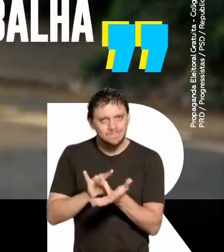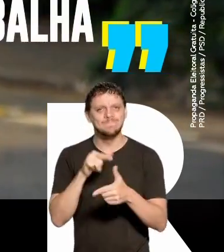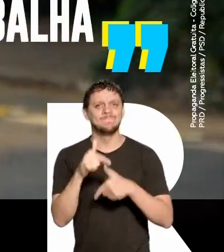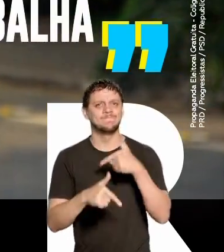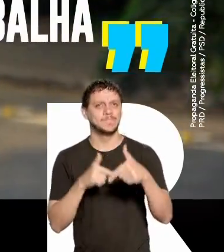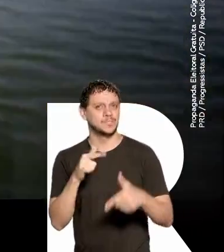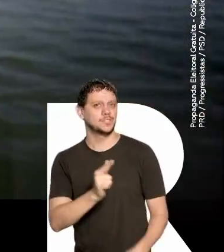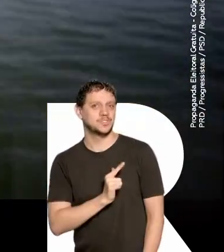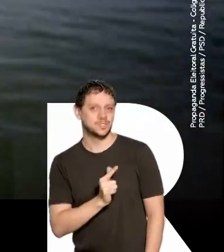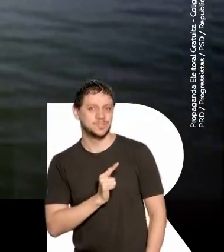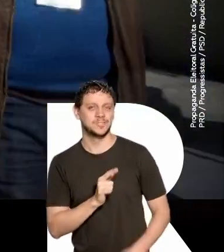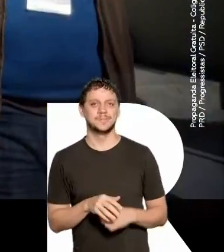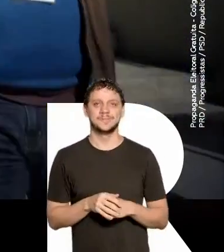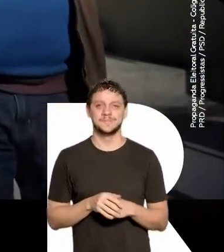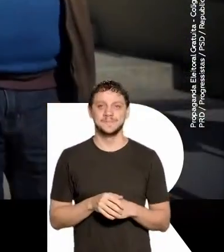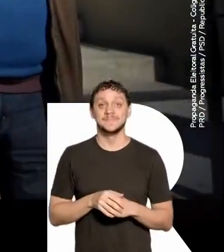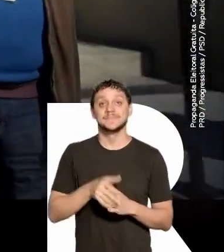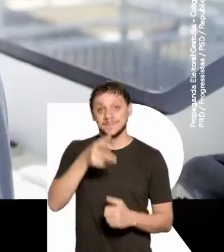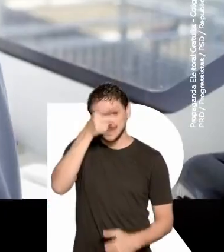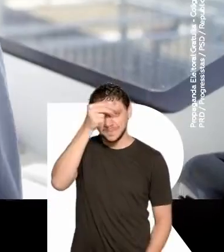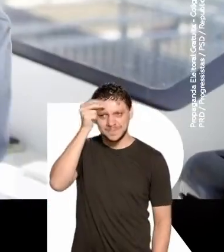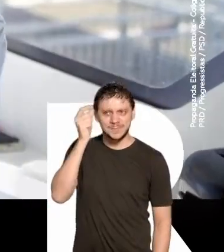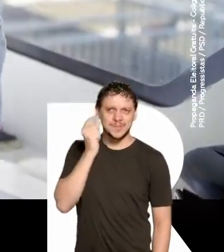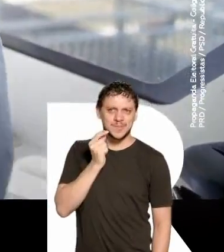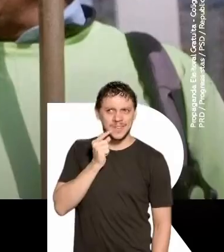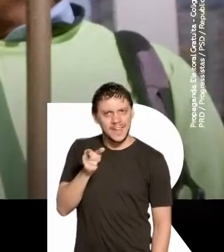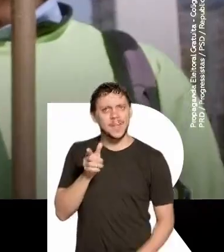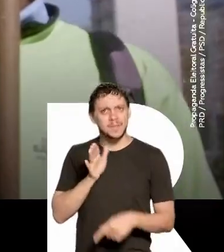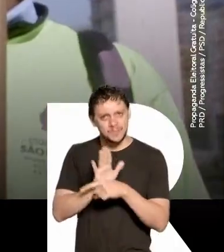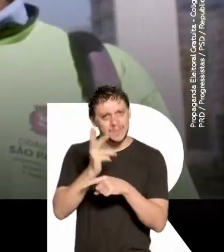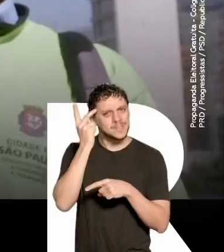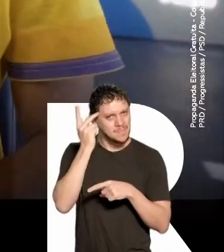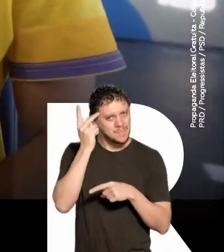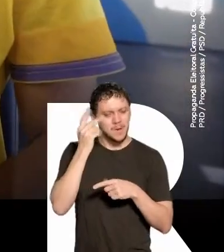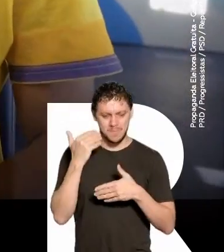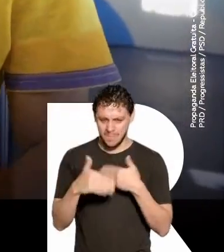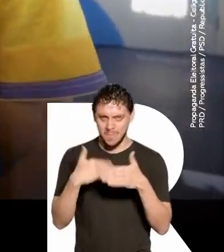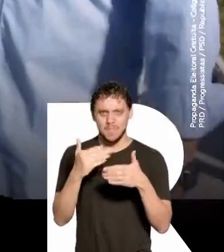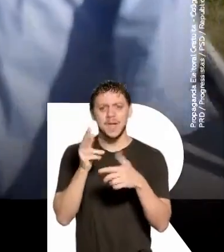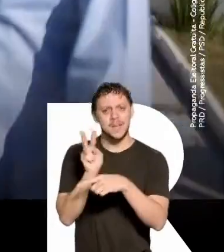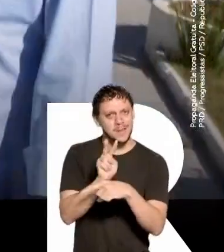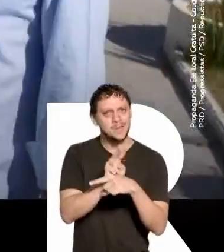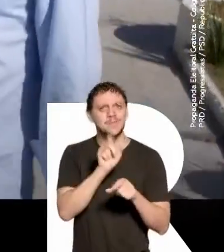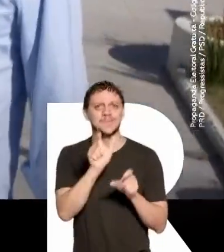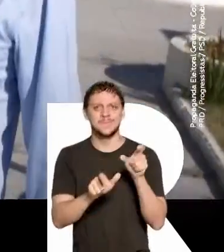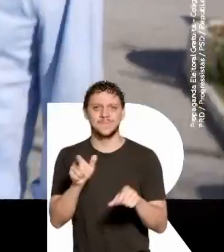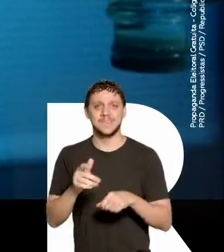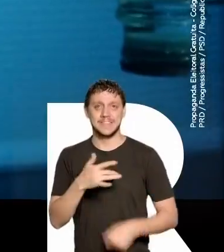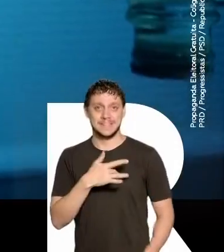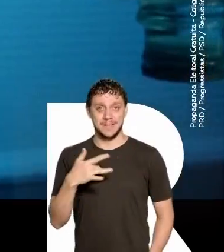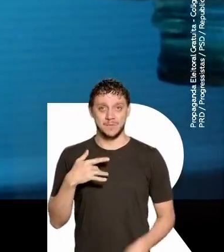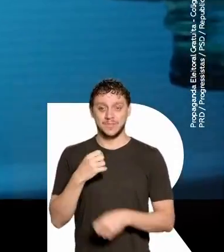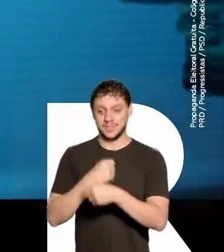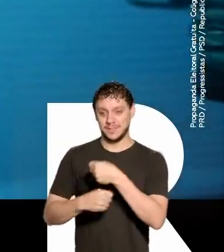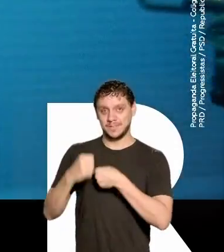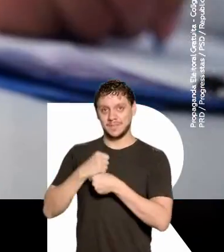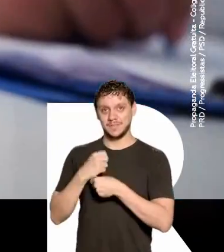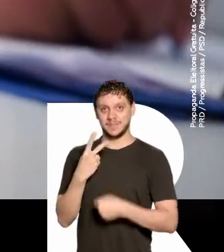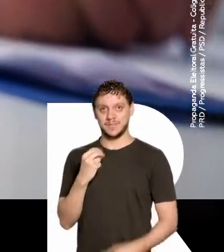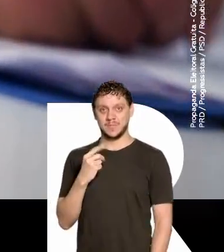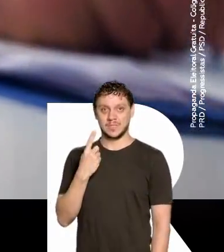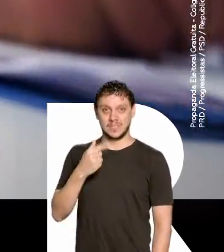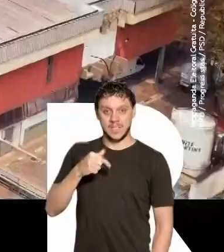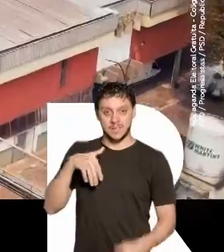ele trabalha. Ricardo é o prefeito que coloca São Paulo para frente cuidando de gente. Na saúde, de